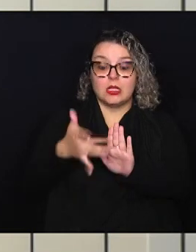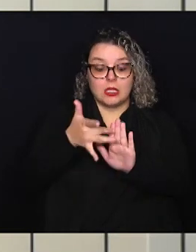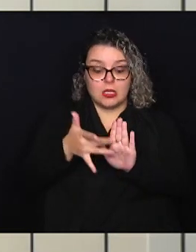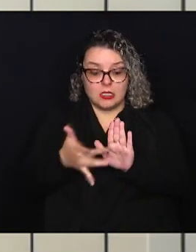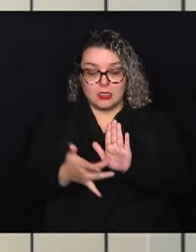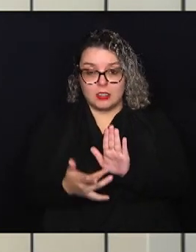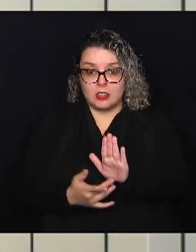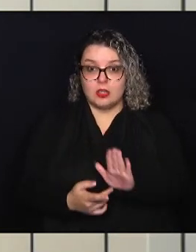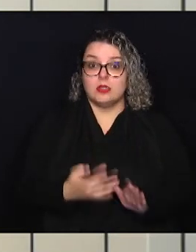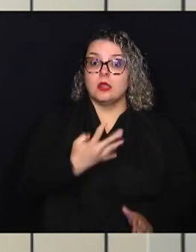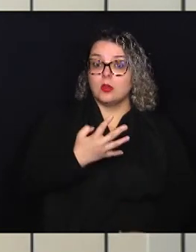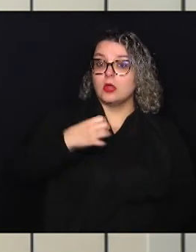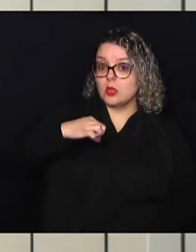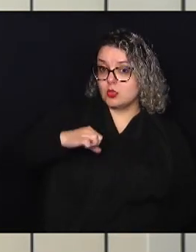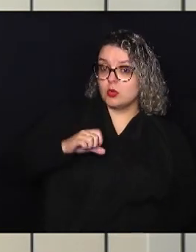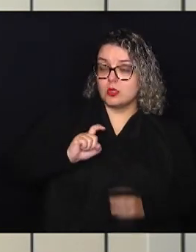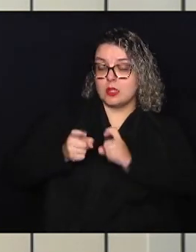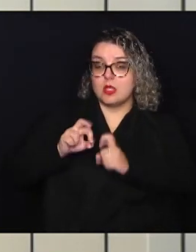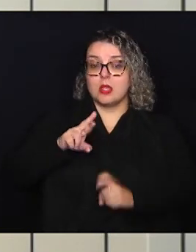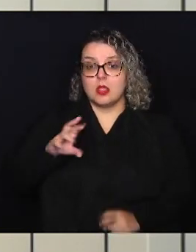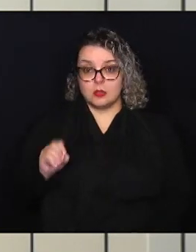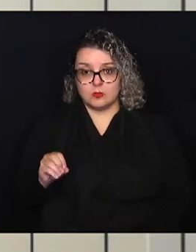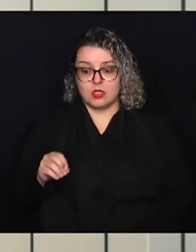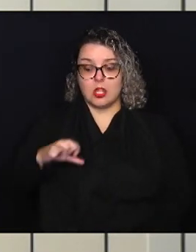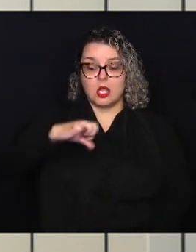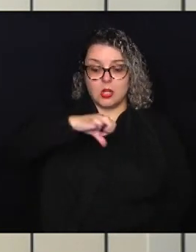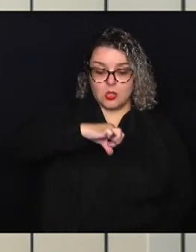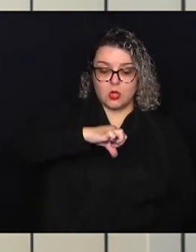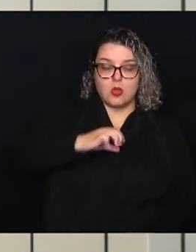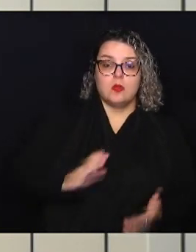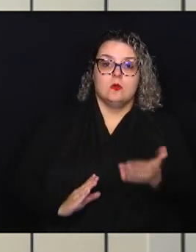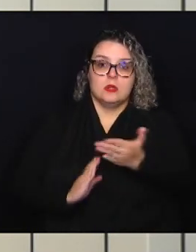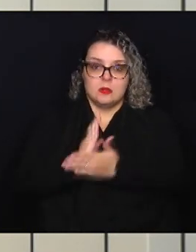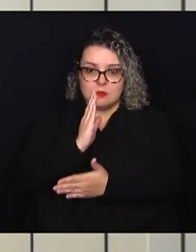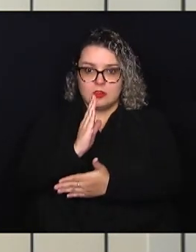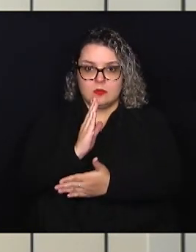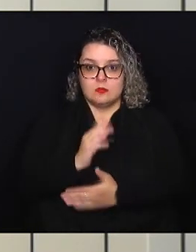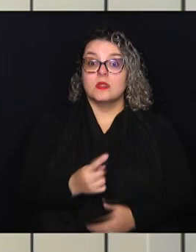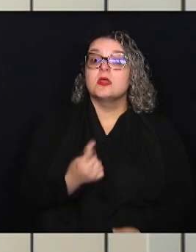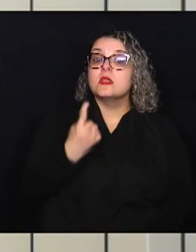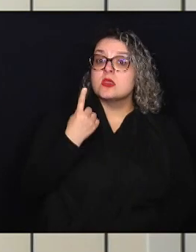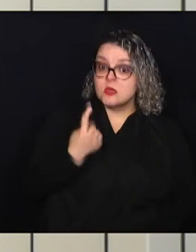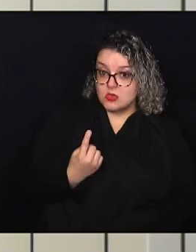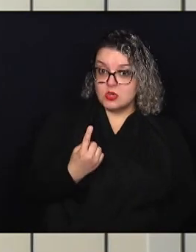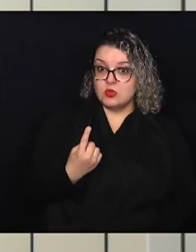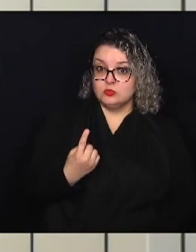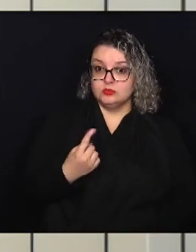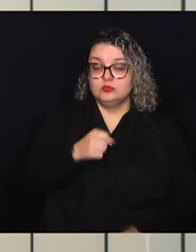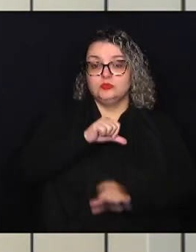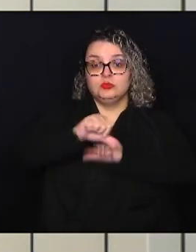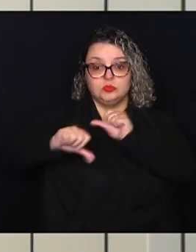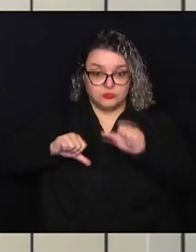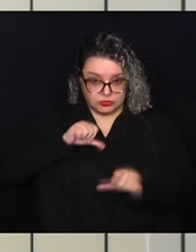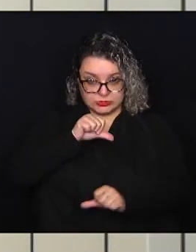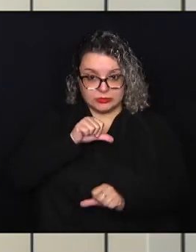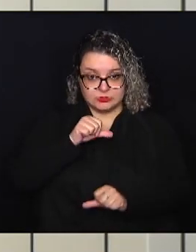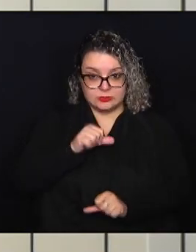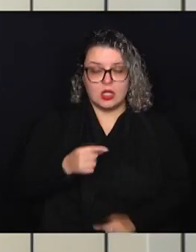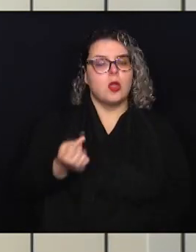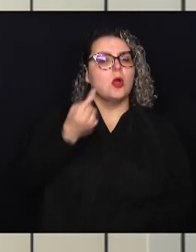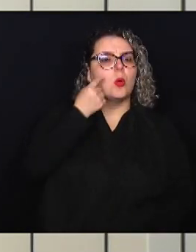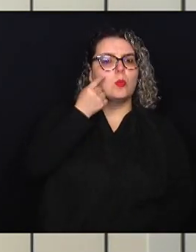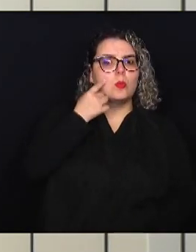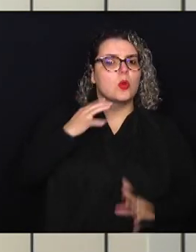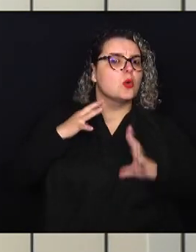49ª Reúnia Ordinária, nove foram aprovados e um foi adiado. Para você conferir o